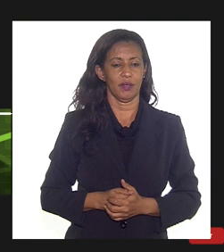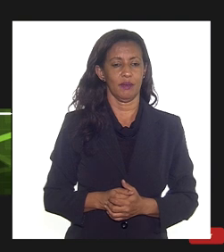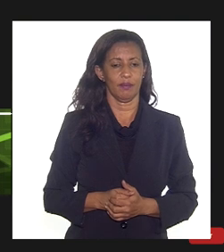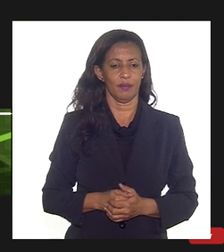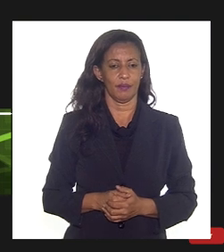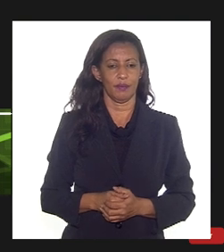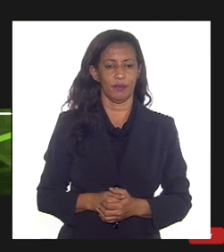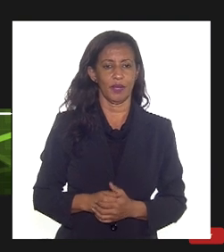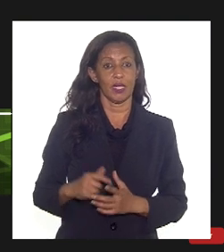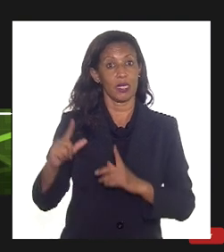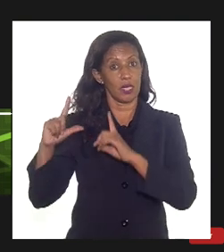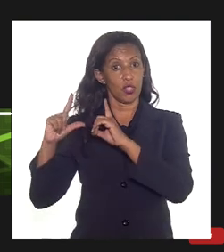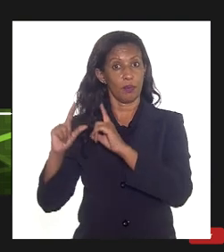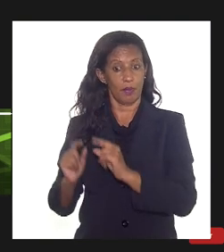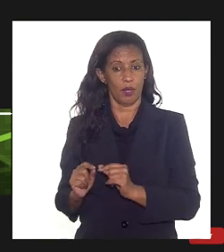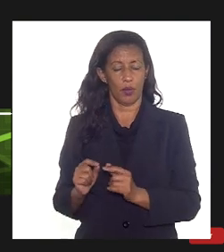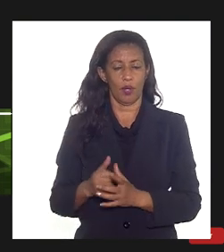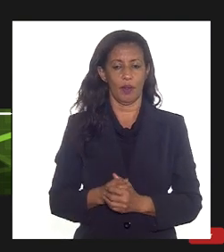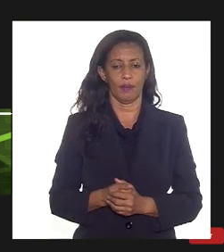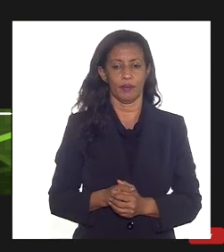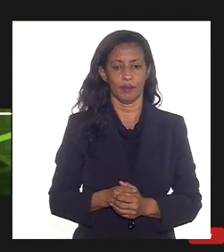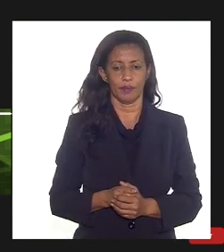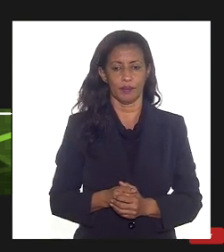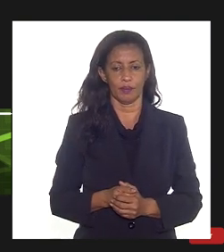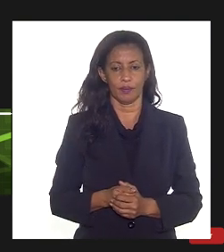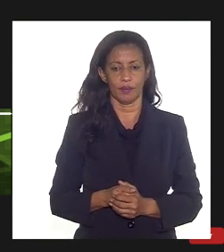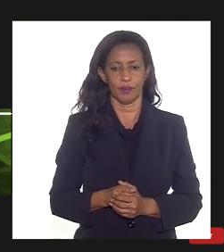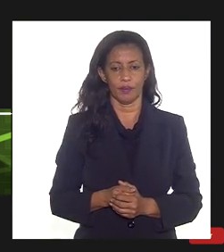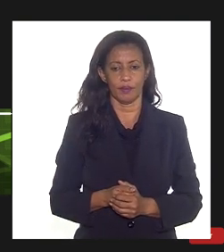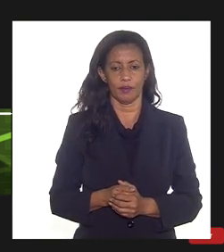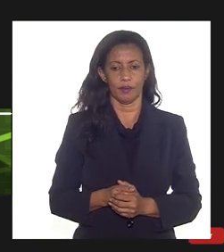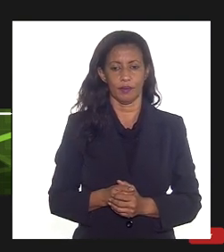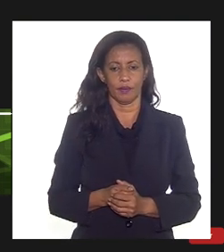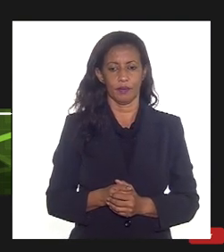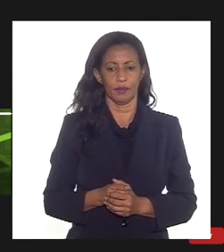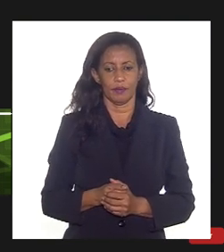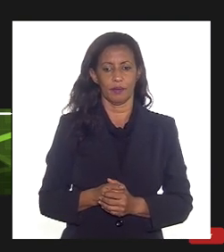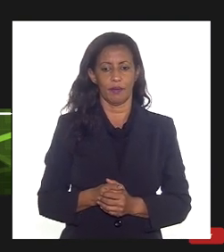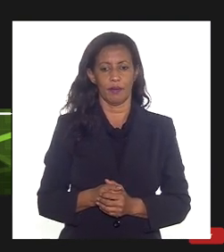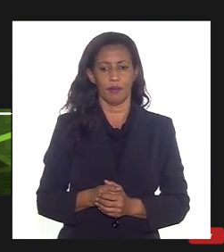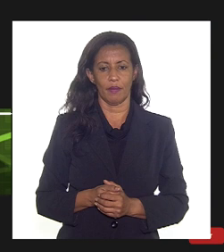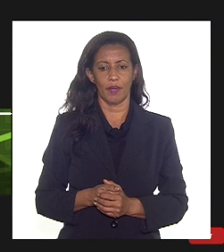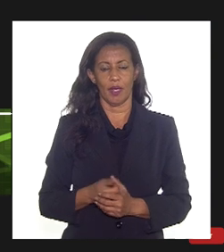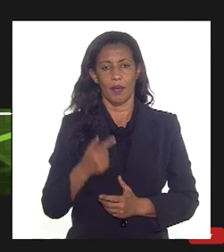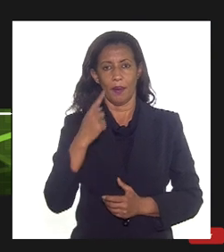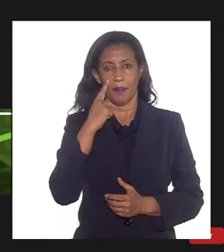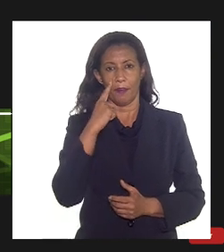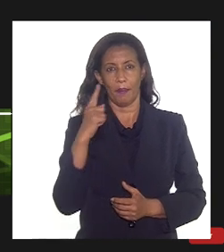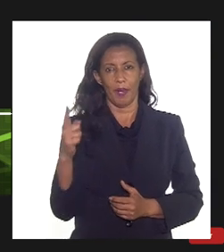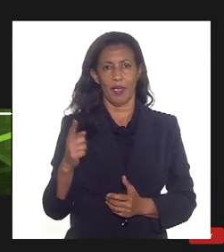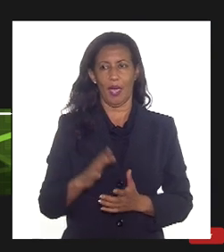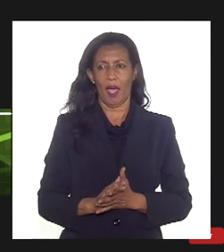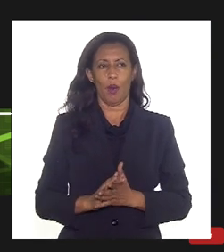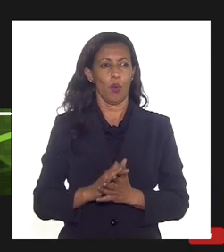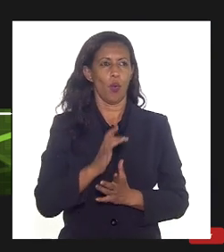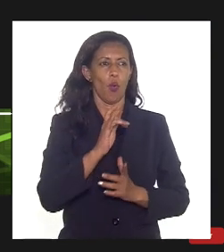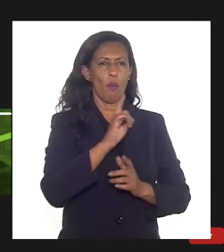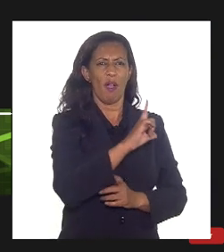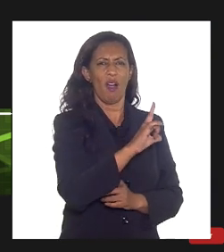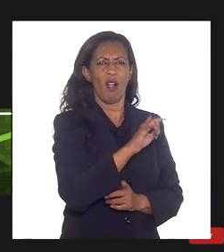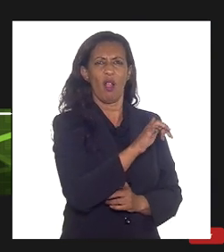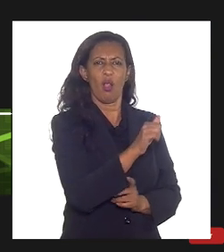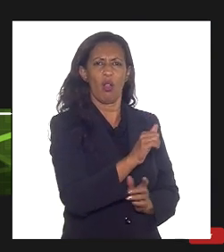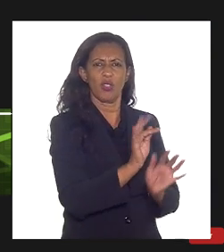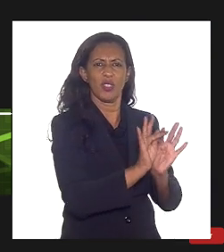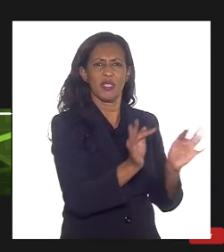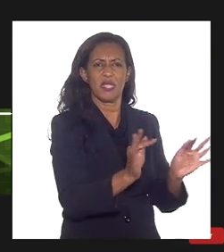seja menor um percentual pegarmos um consumidor de pequeno porte como um comercial ou